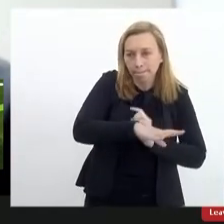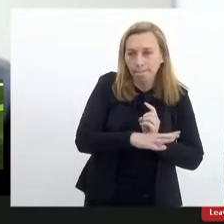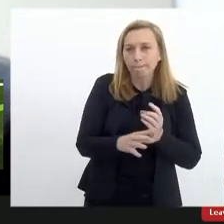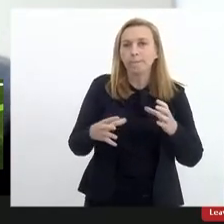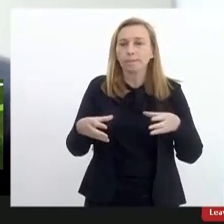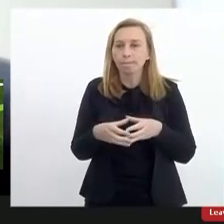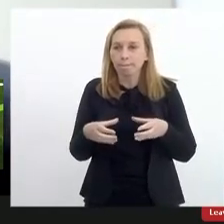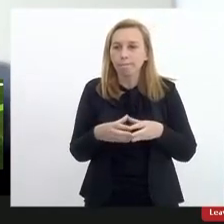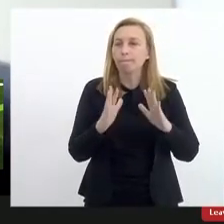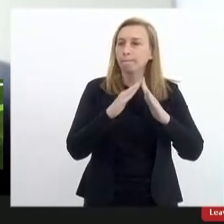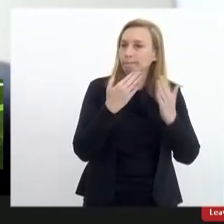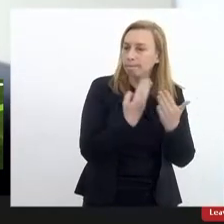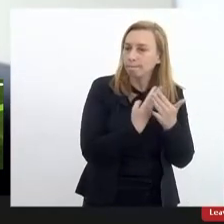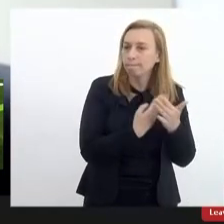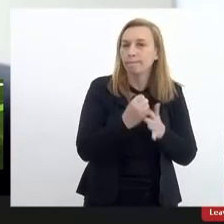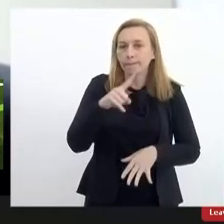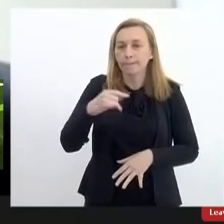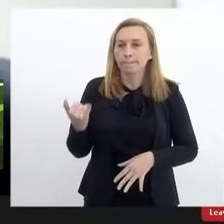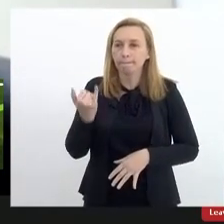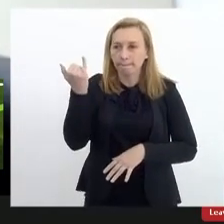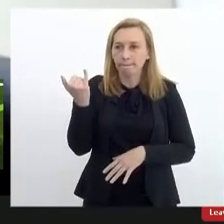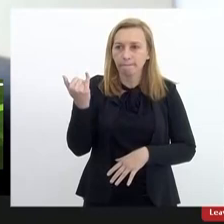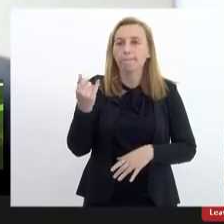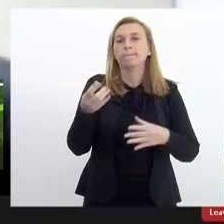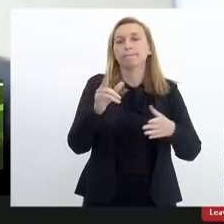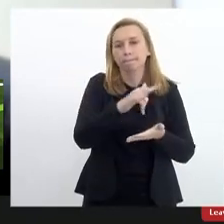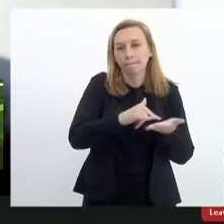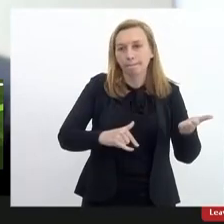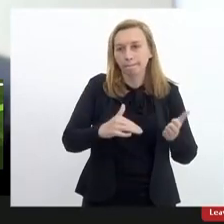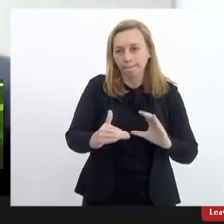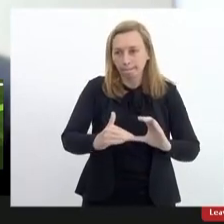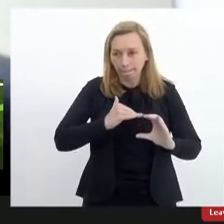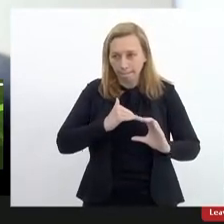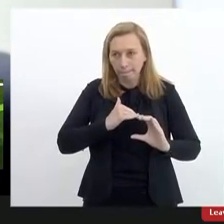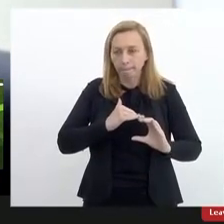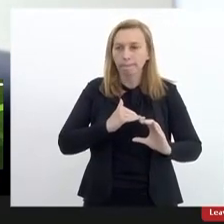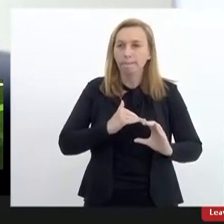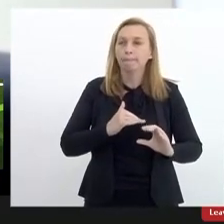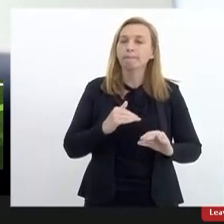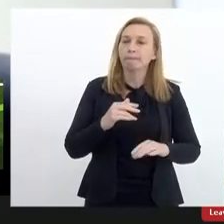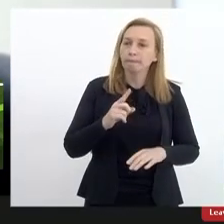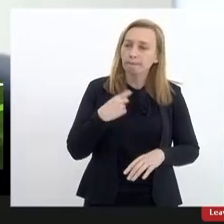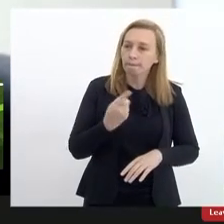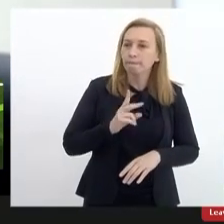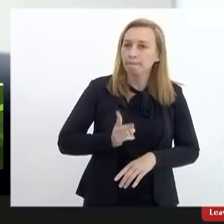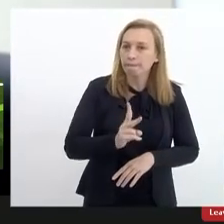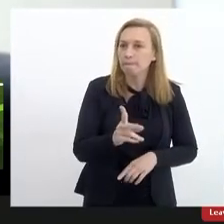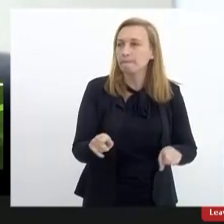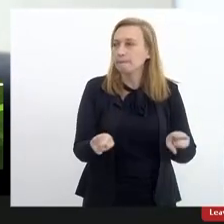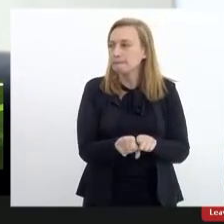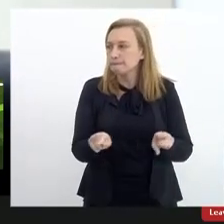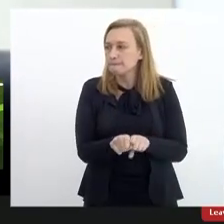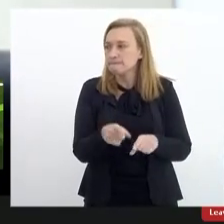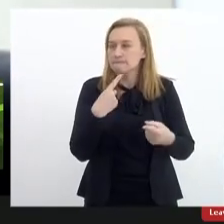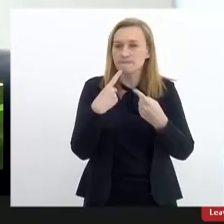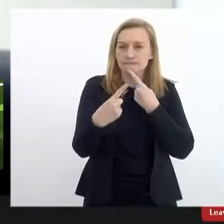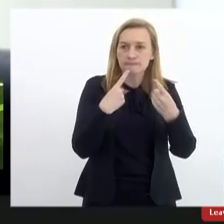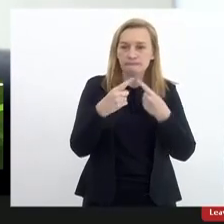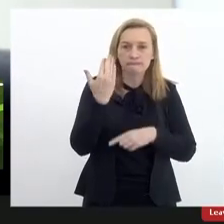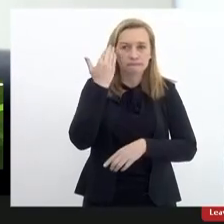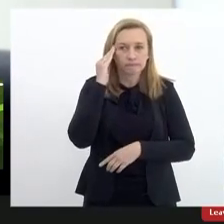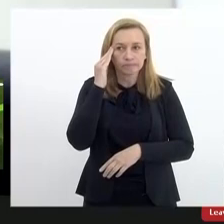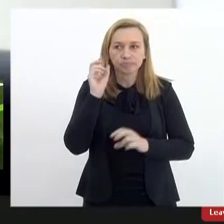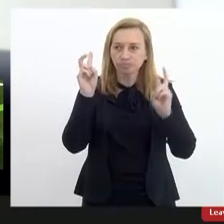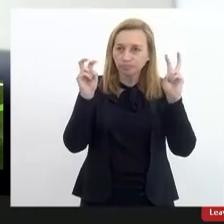escolar então é muito importante que esse documento venha para cá e nós vamos dar continuidade também aos debates e entendimentos